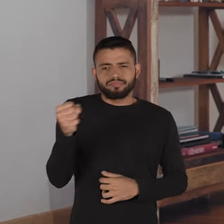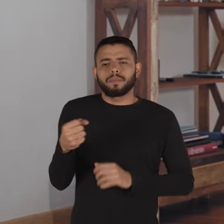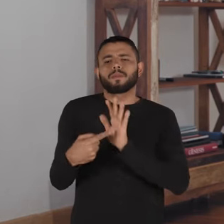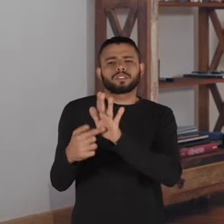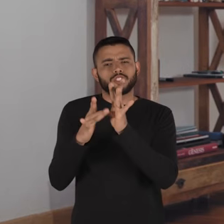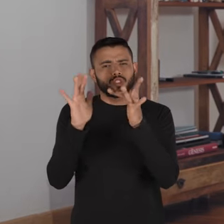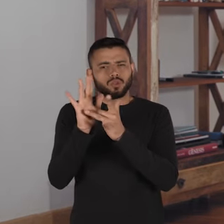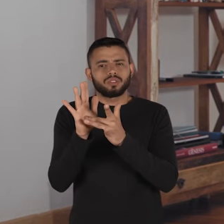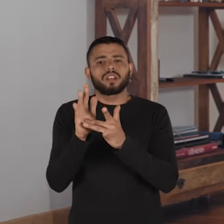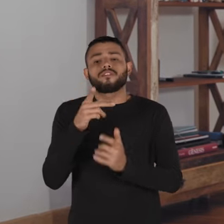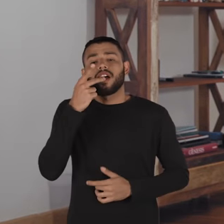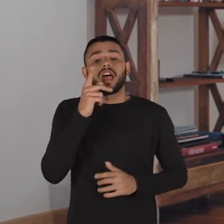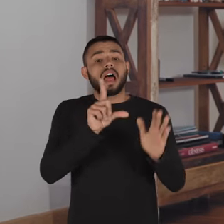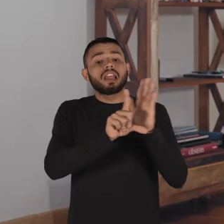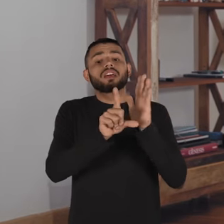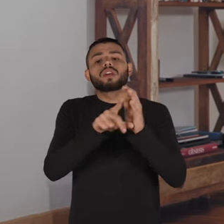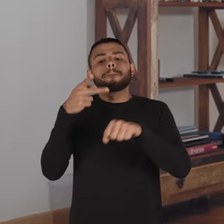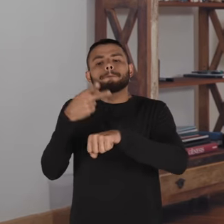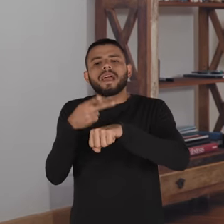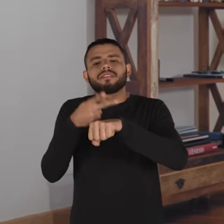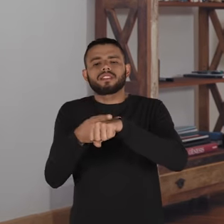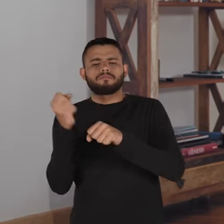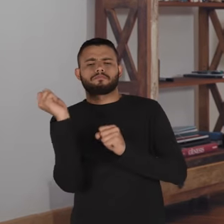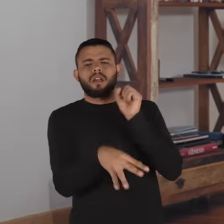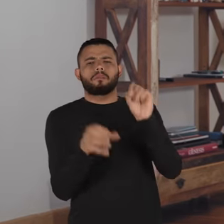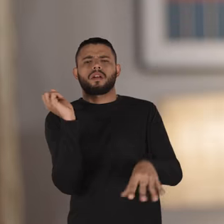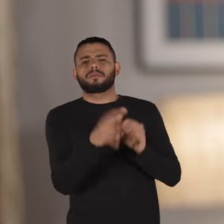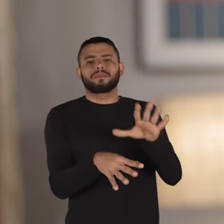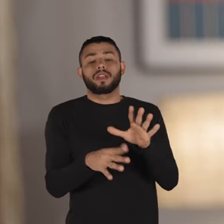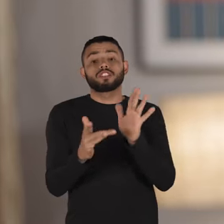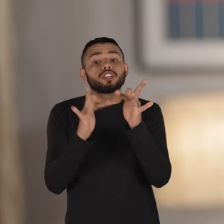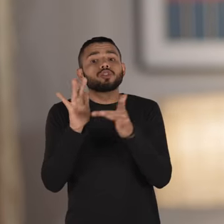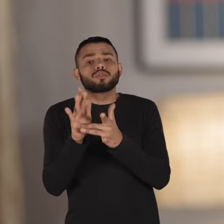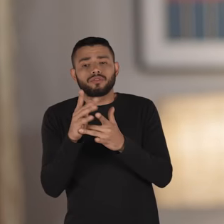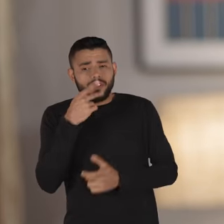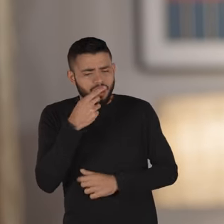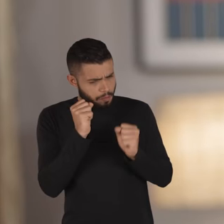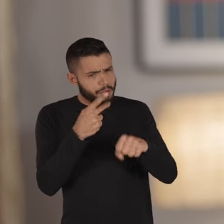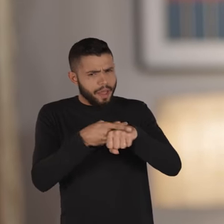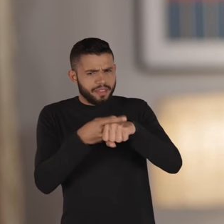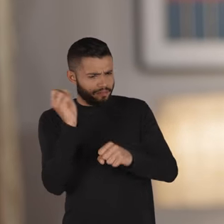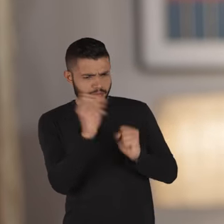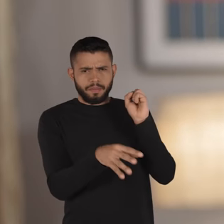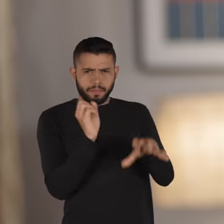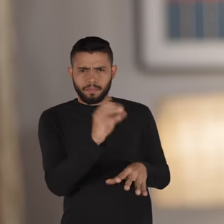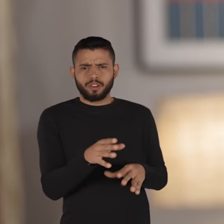os religiosos da época dizem a lei manda apedrejar uma mulher que adulterou Jesus diz apedreje